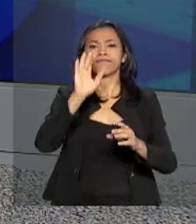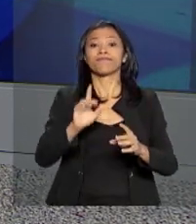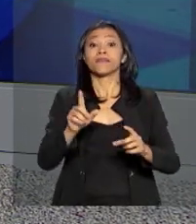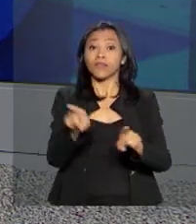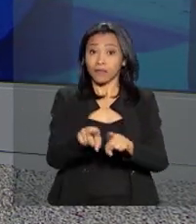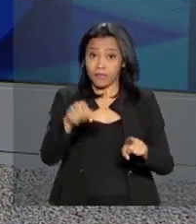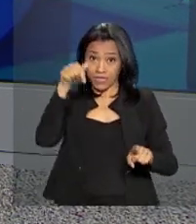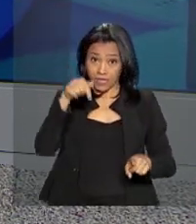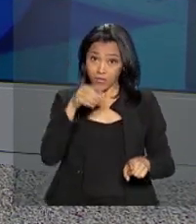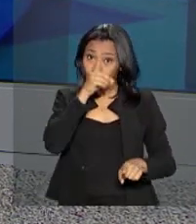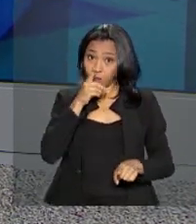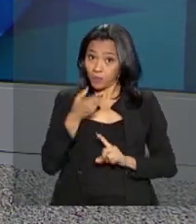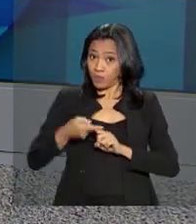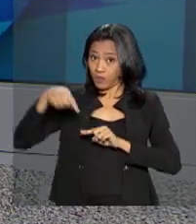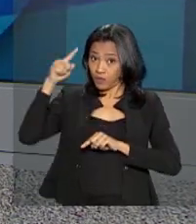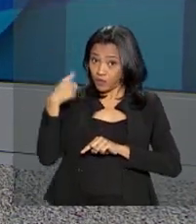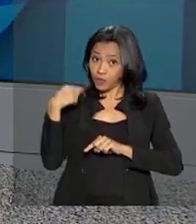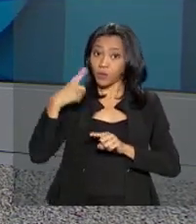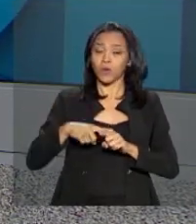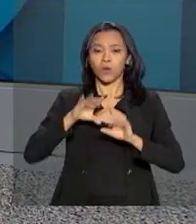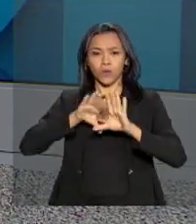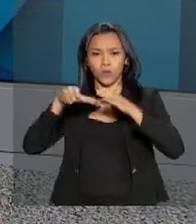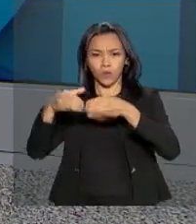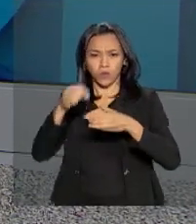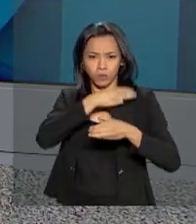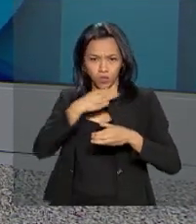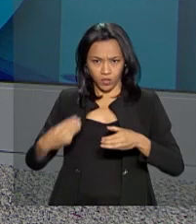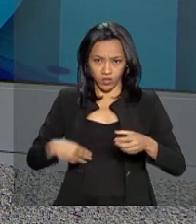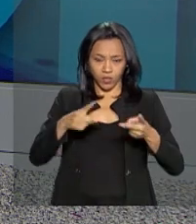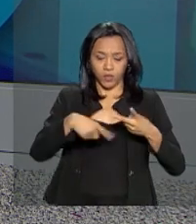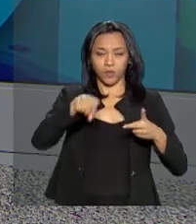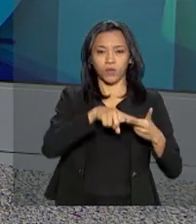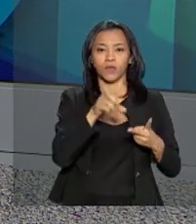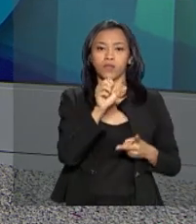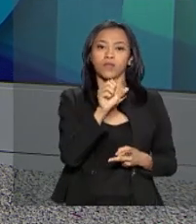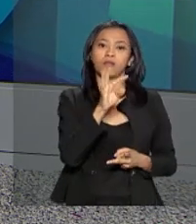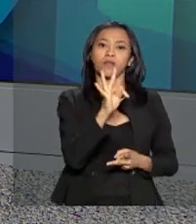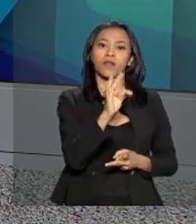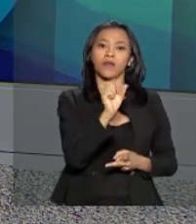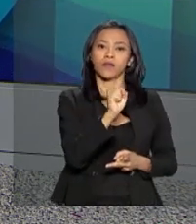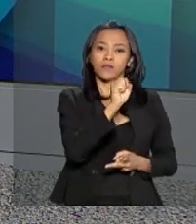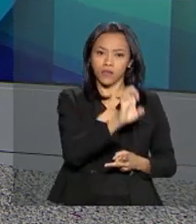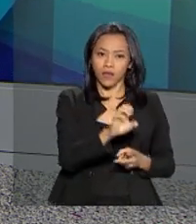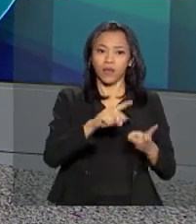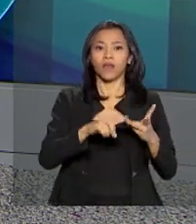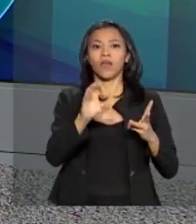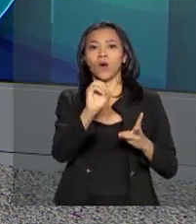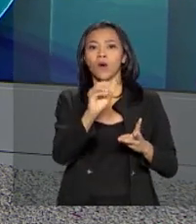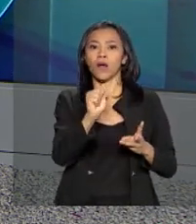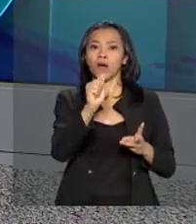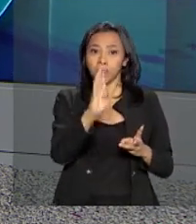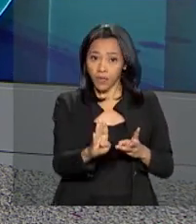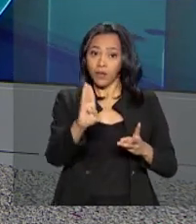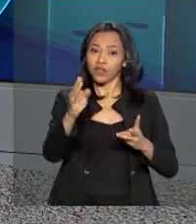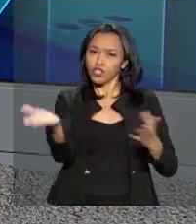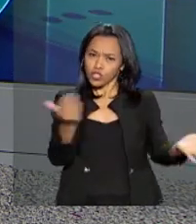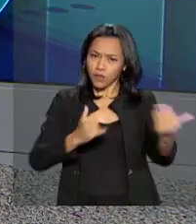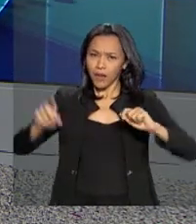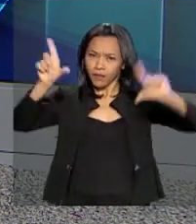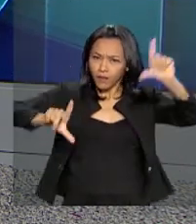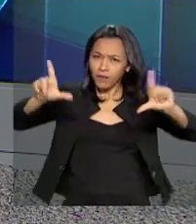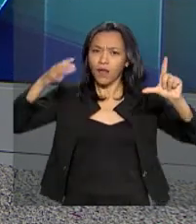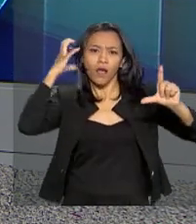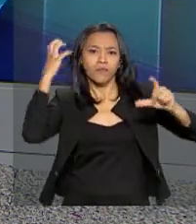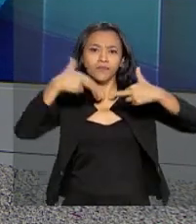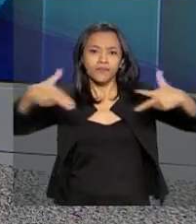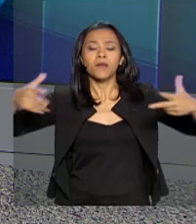os ministros da área de segurança e de inteligência, o TSE e a OAB, convocaram a imprensa para reafirmar a credibilidade do processo